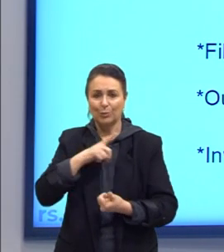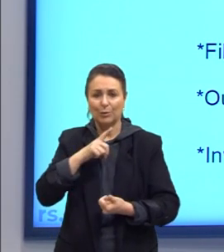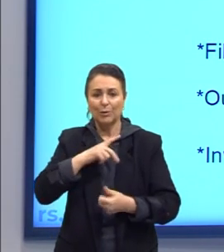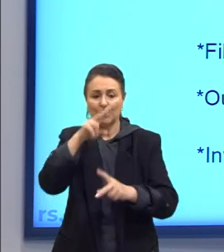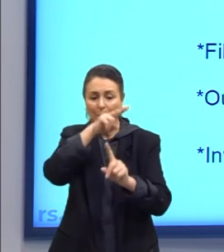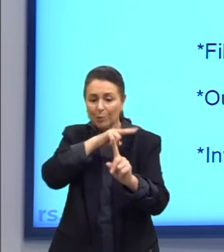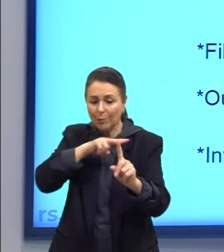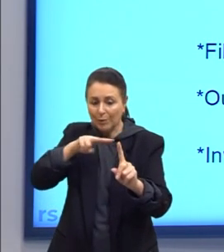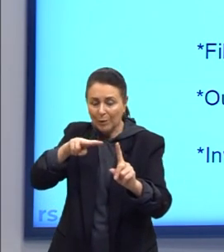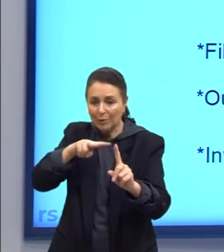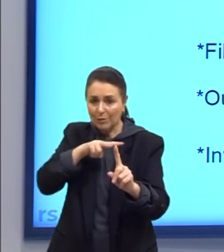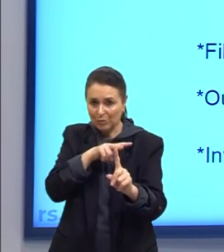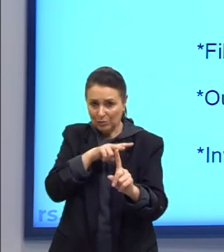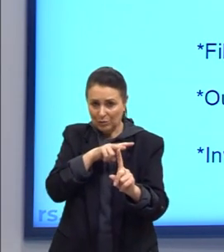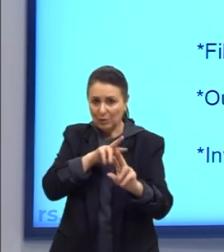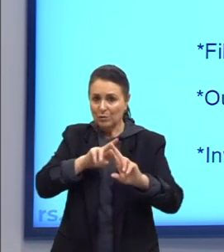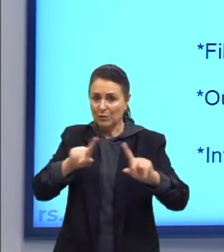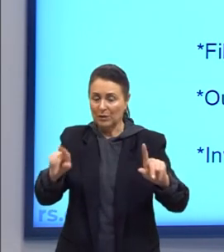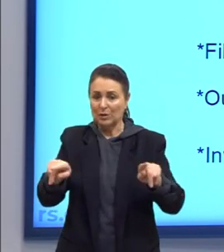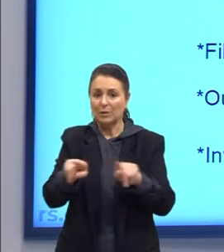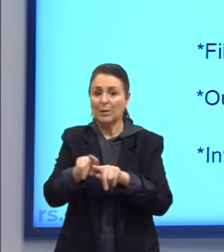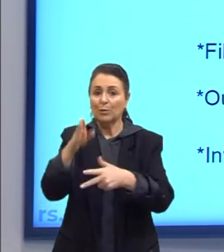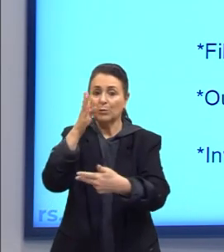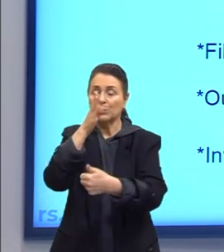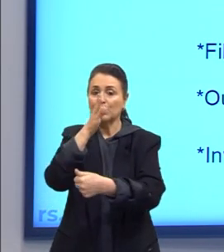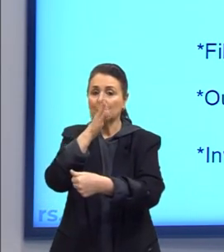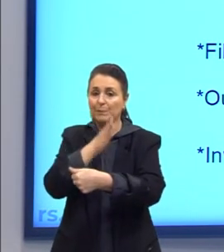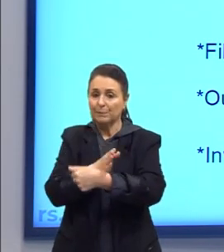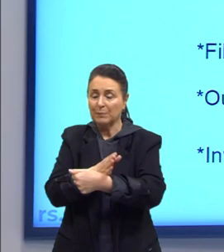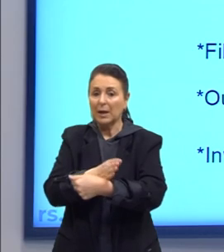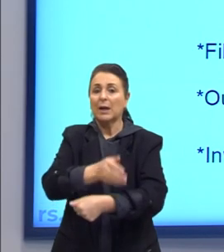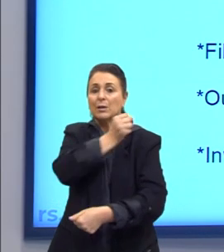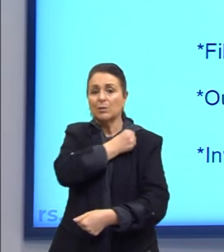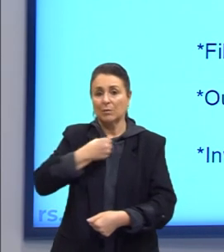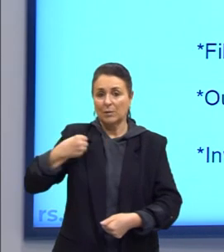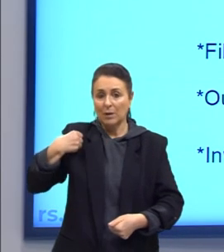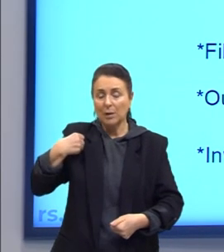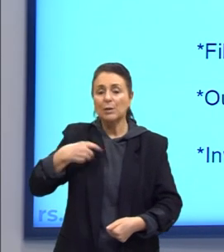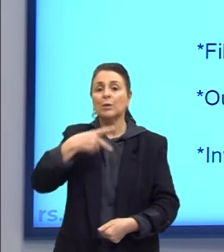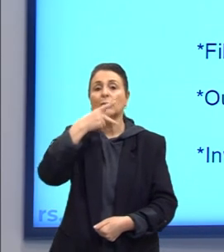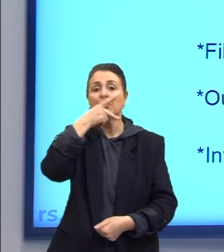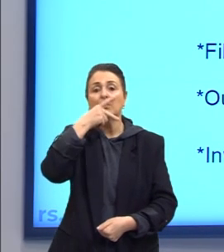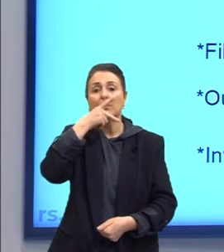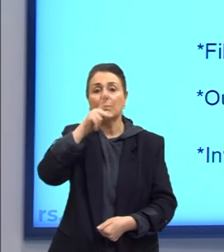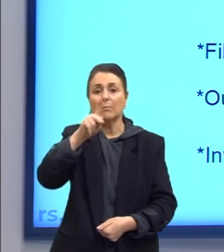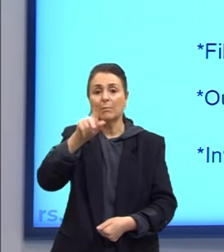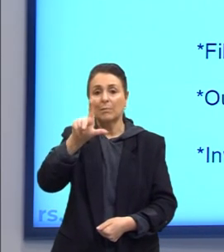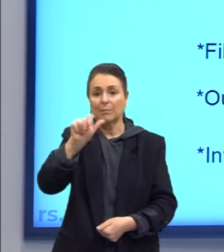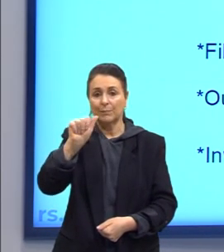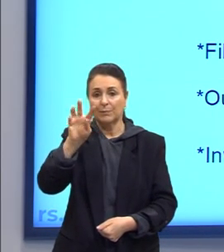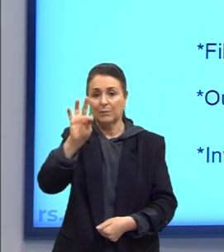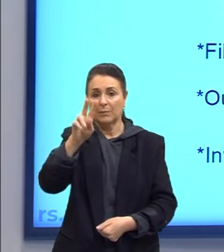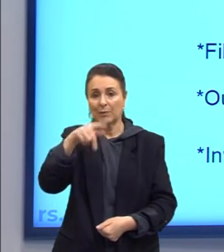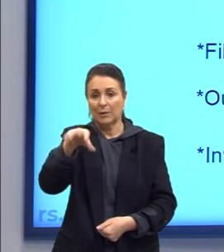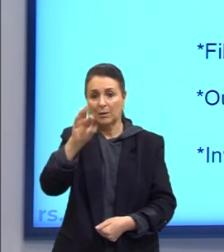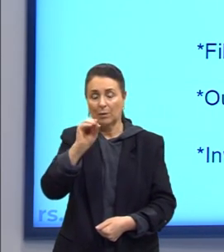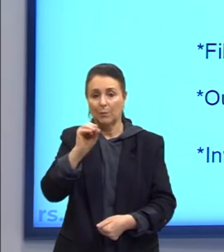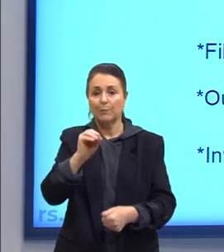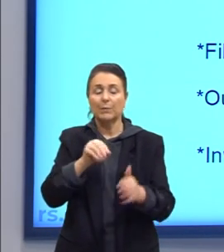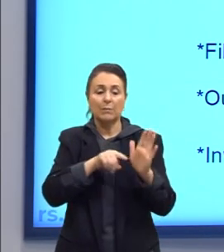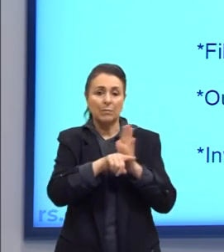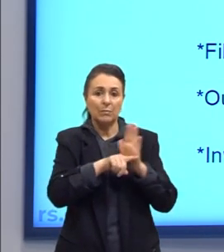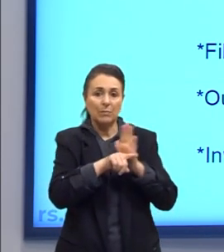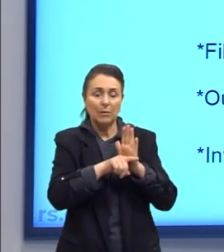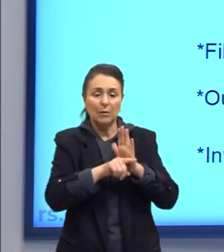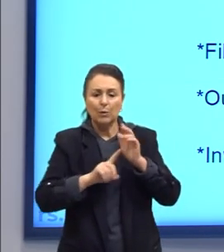perspectiva, além dos pré-socráticos e além do Platão. Conhecer aqui mesmo. Investiga os fundamentos, os princípios,